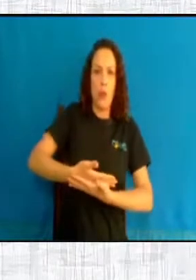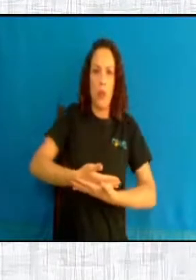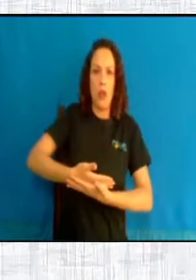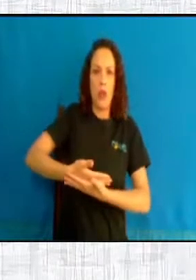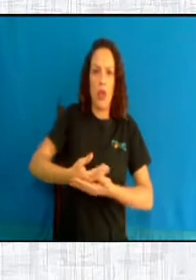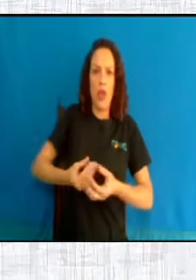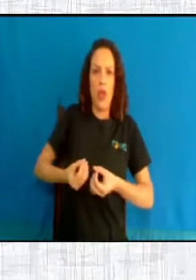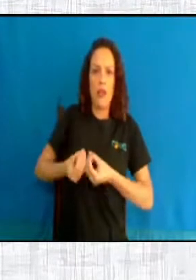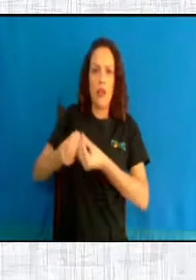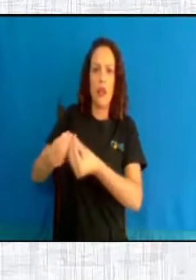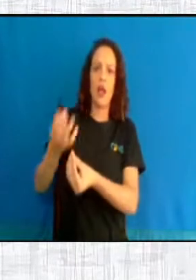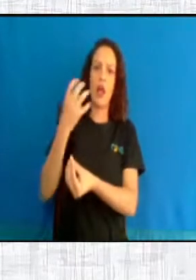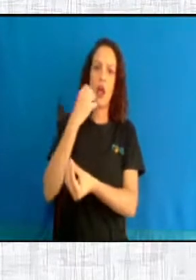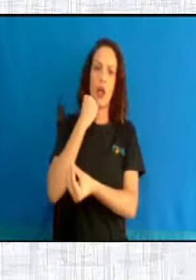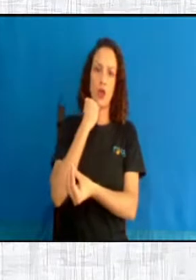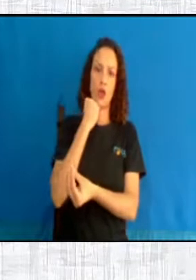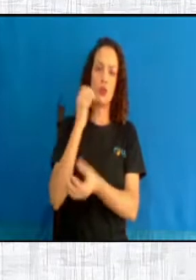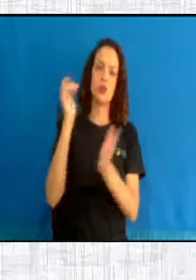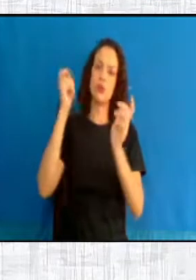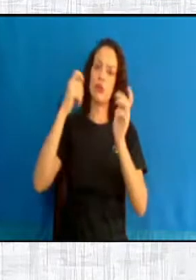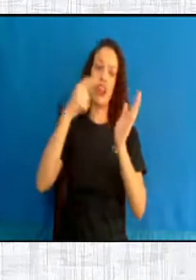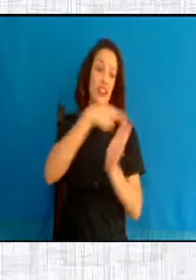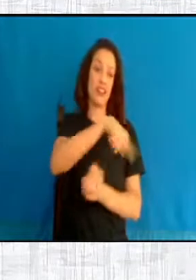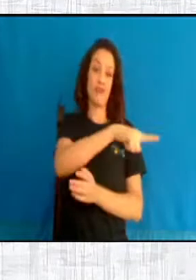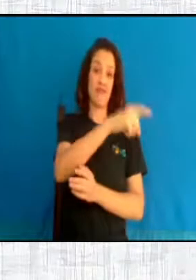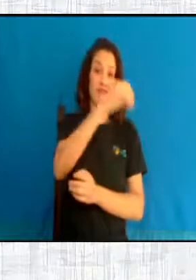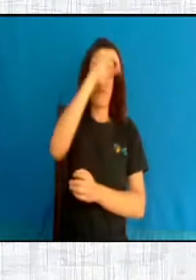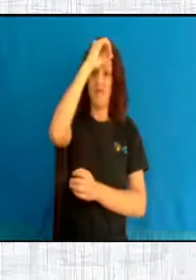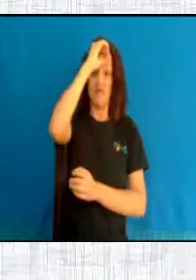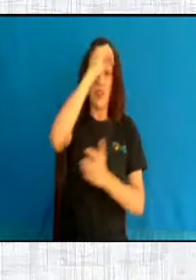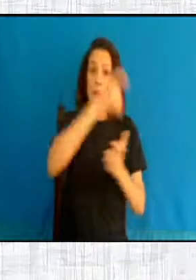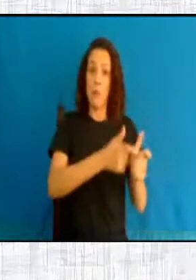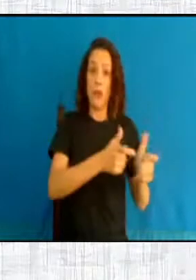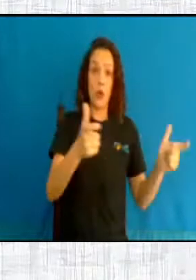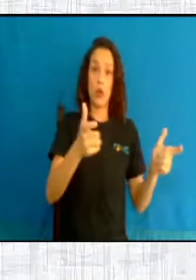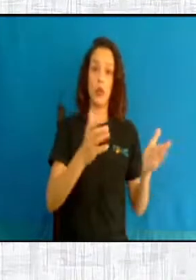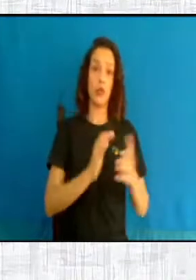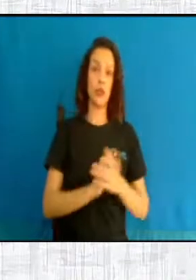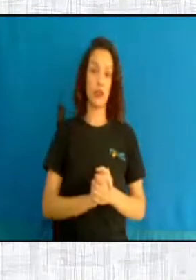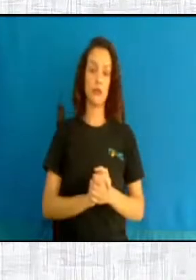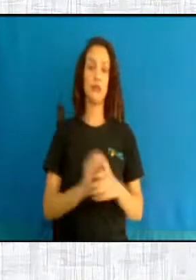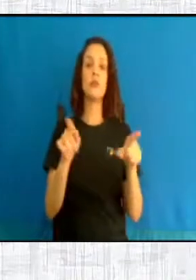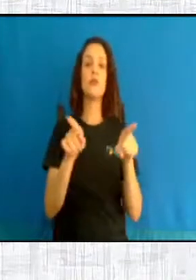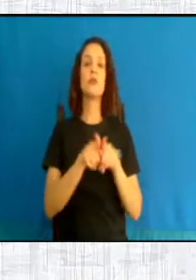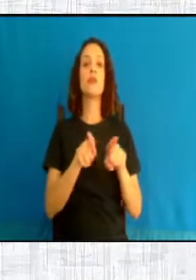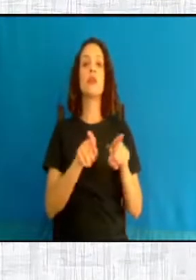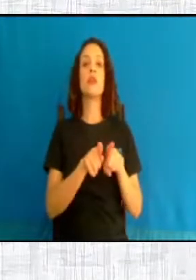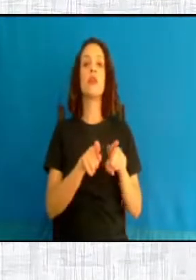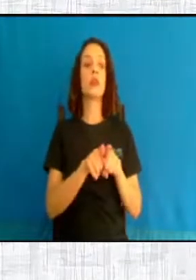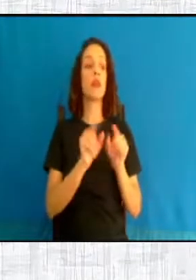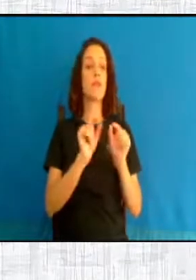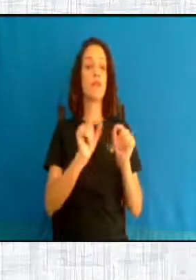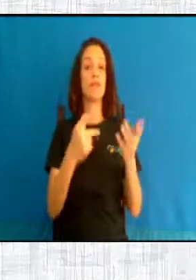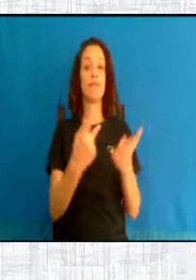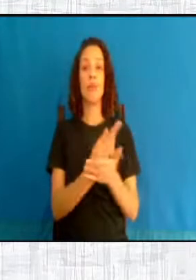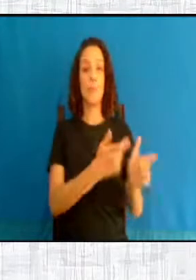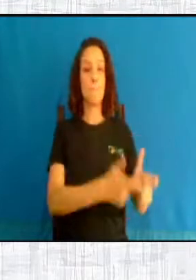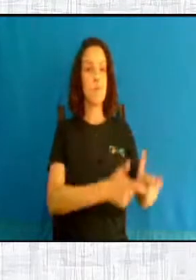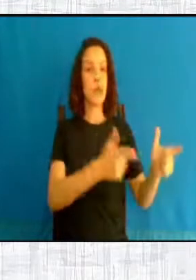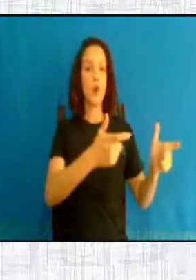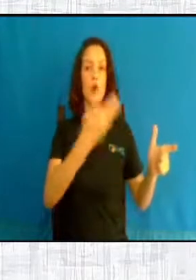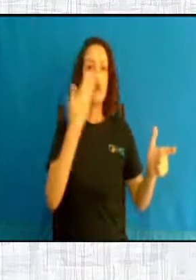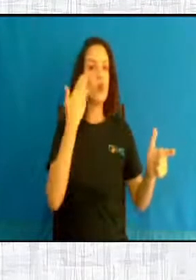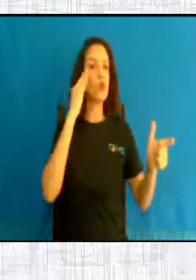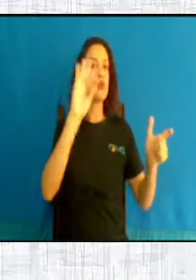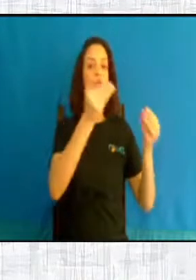adoção, não é? É sigiloso. E que desconhecem as graves consequências do aborto para a sua